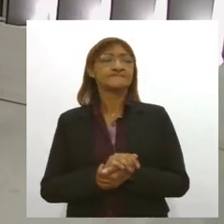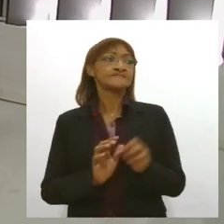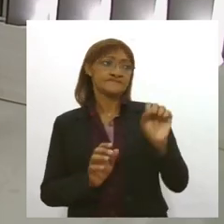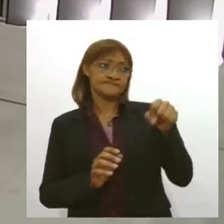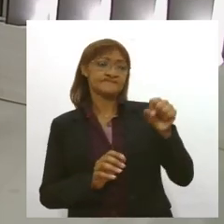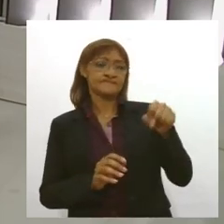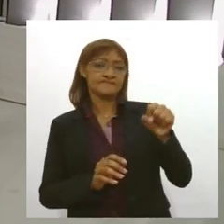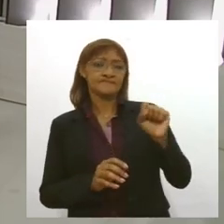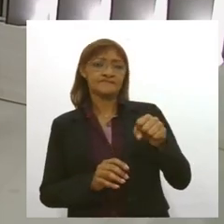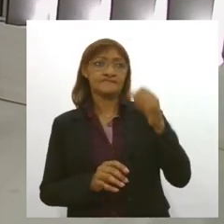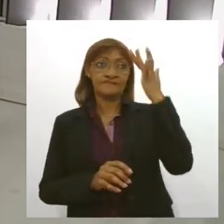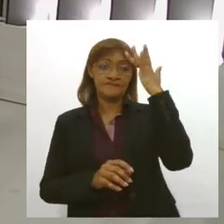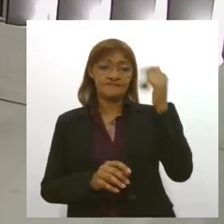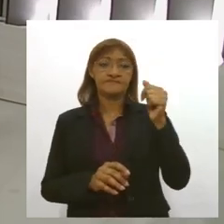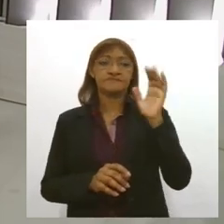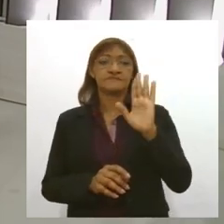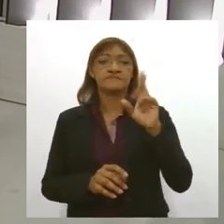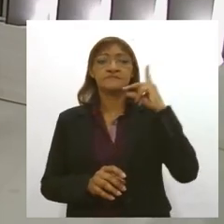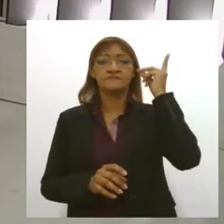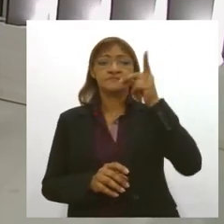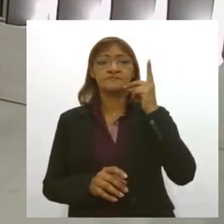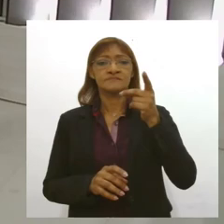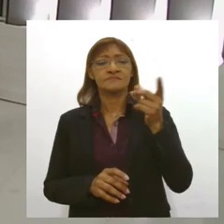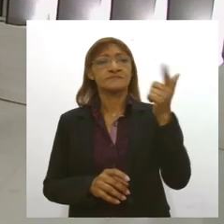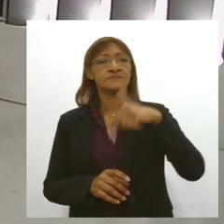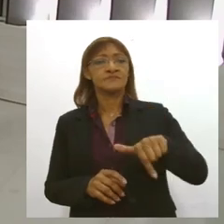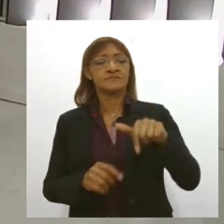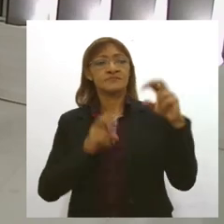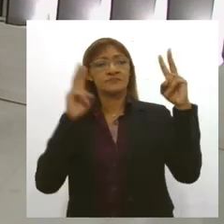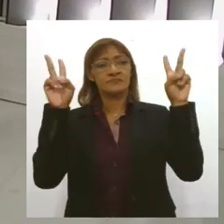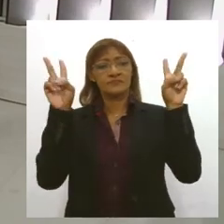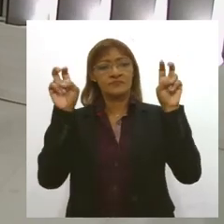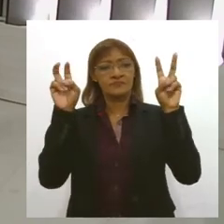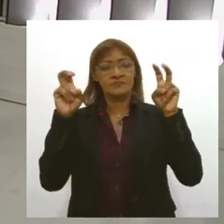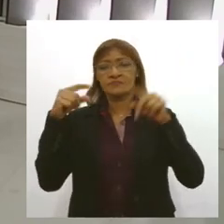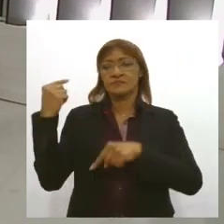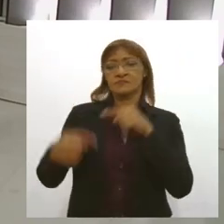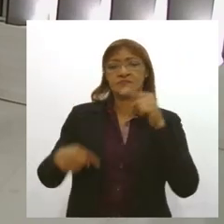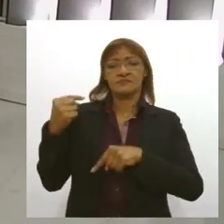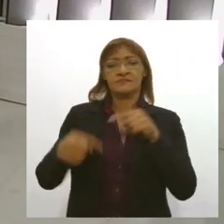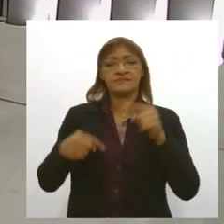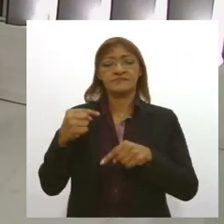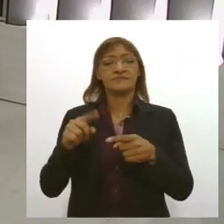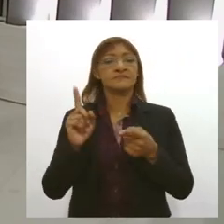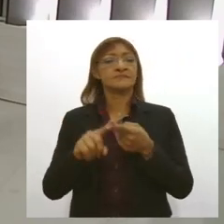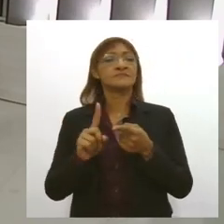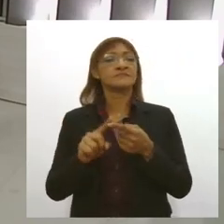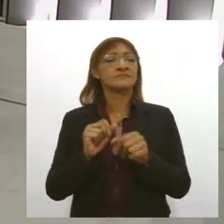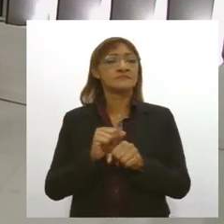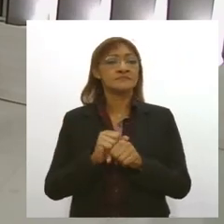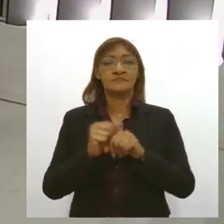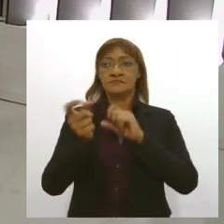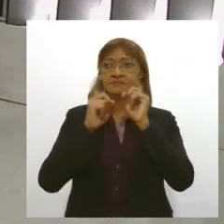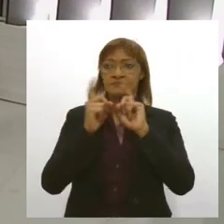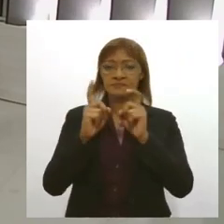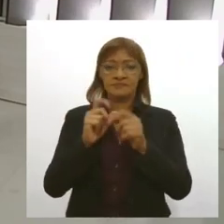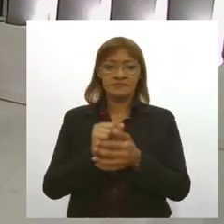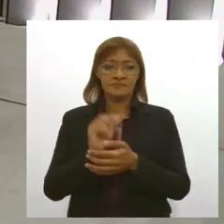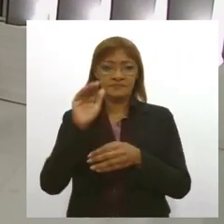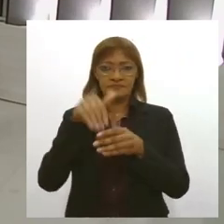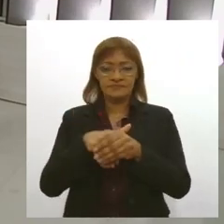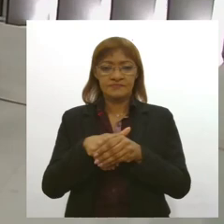amanhã os deputados voltam a discutir pautas de interesse público e também voltam aí as sessões de votação